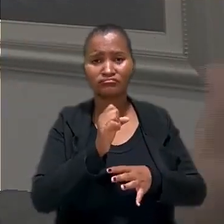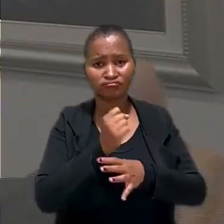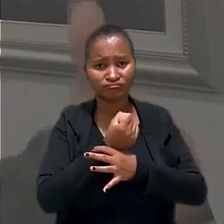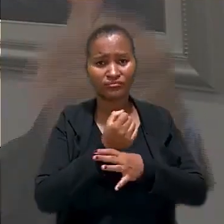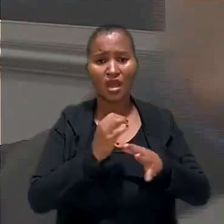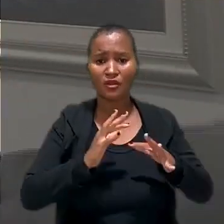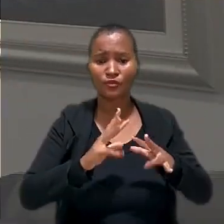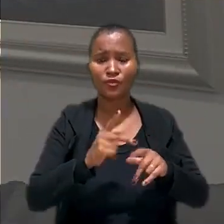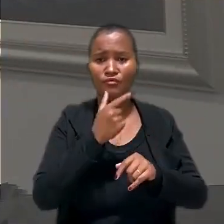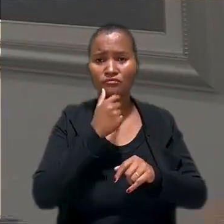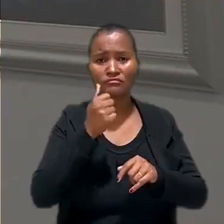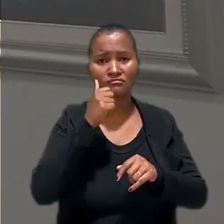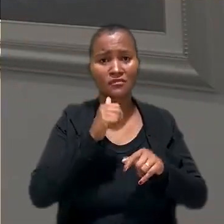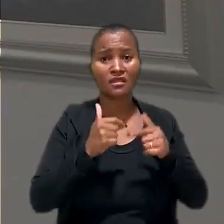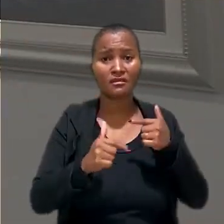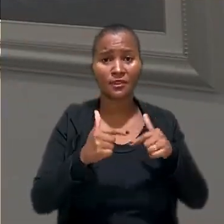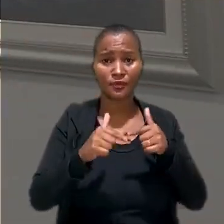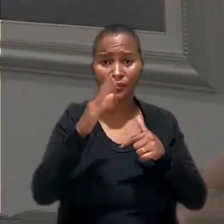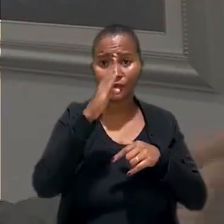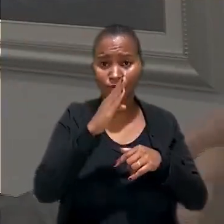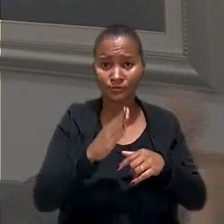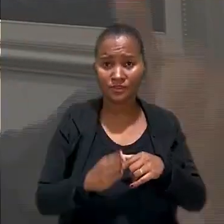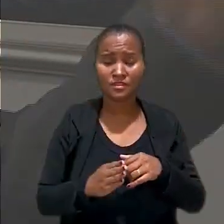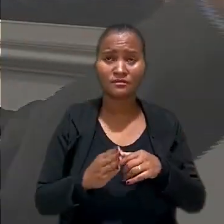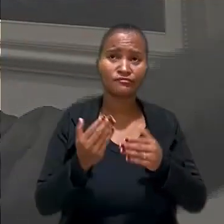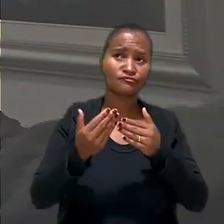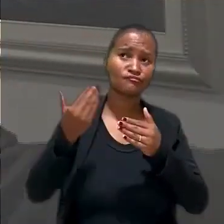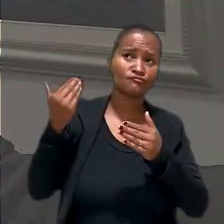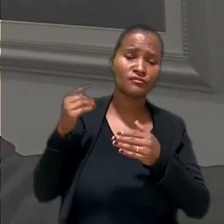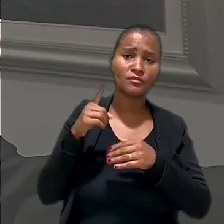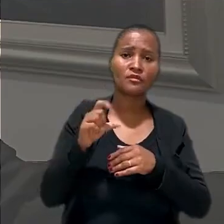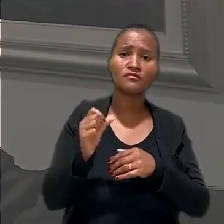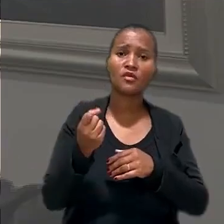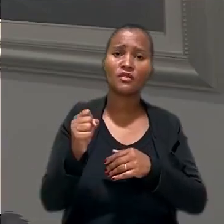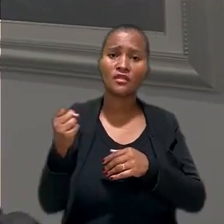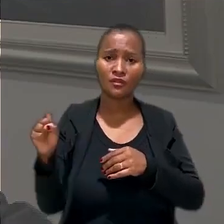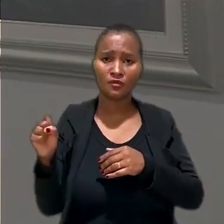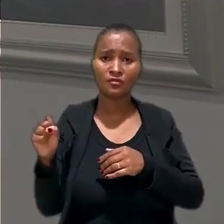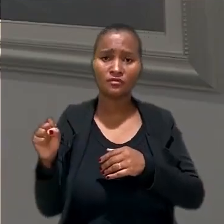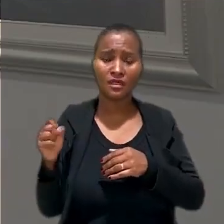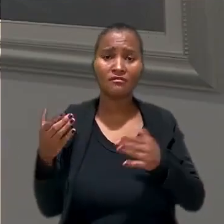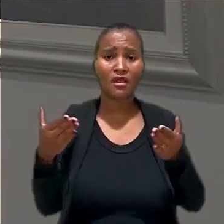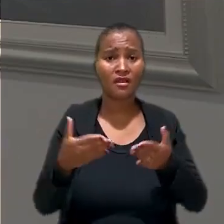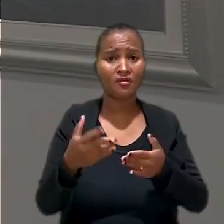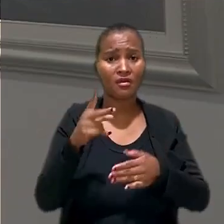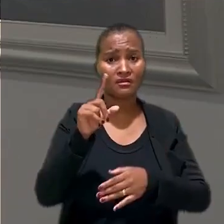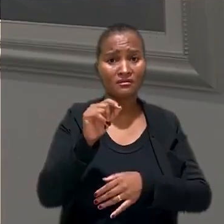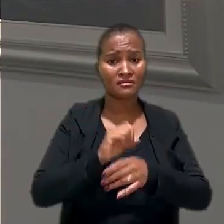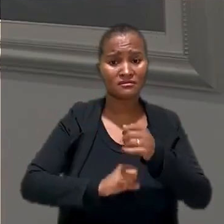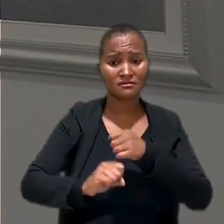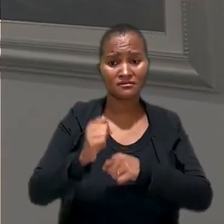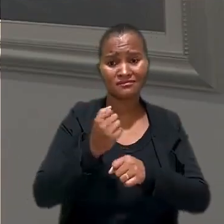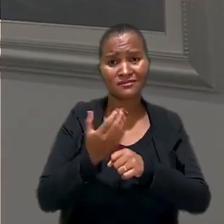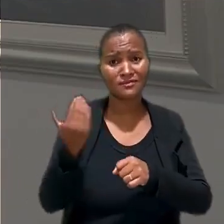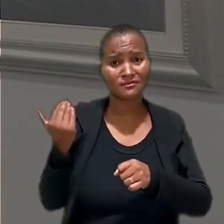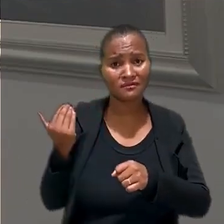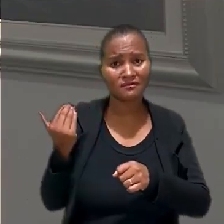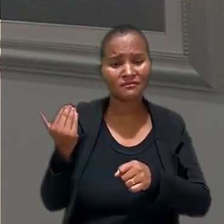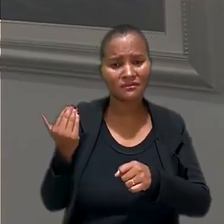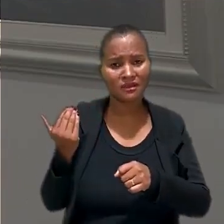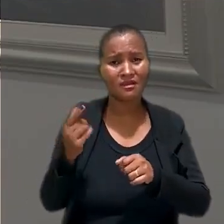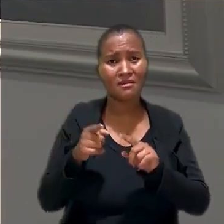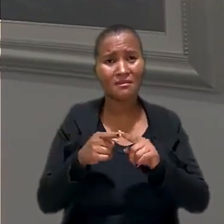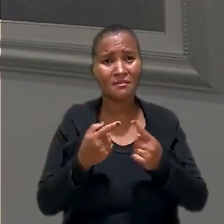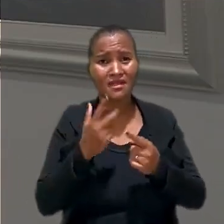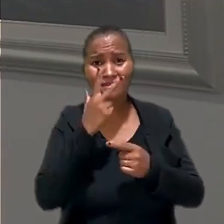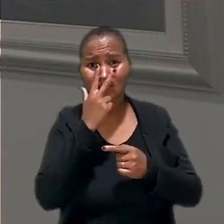assegurados a todos os trabalhadores do Brasil desde 1988, agora, há 10 anos atrás. E